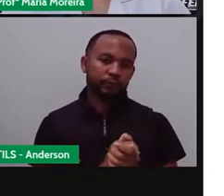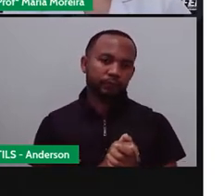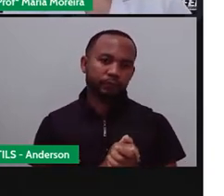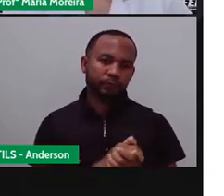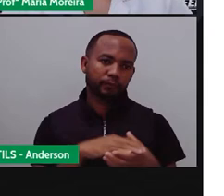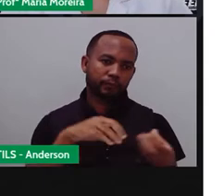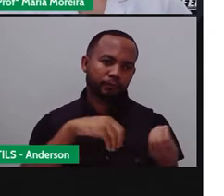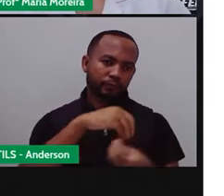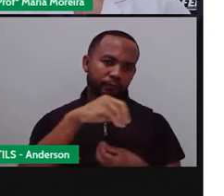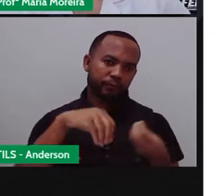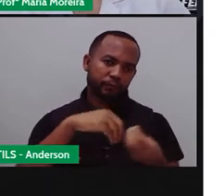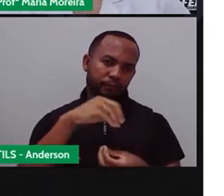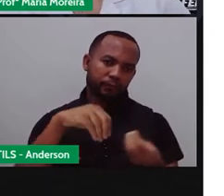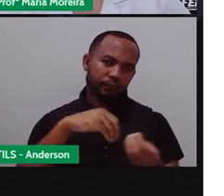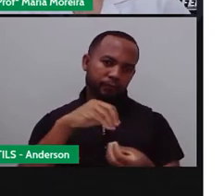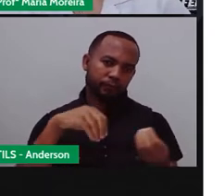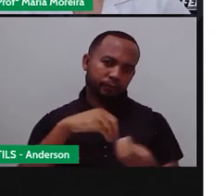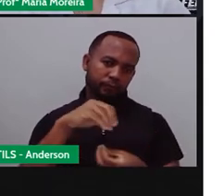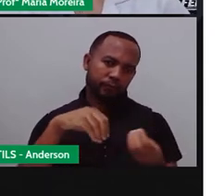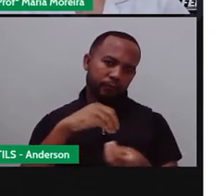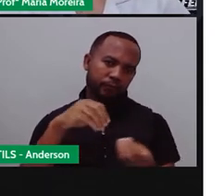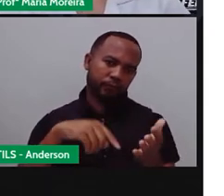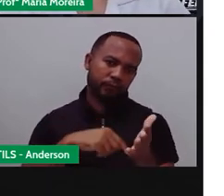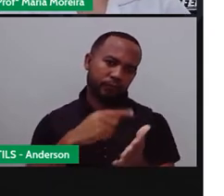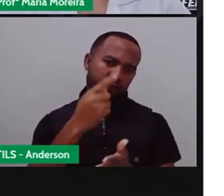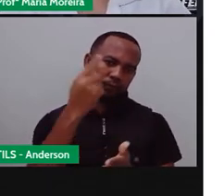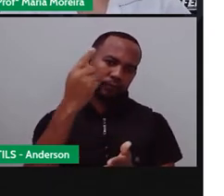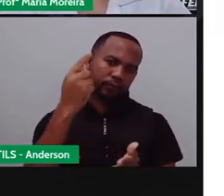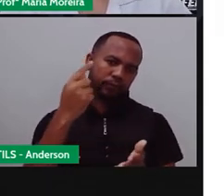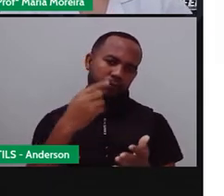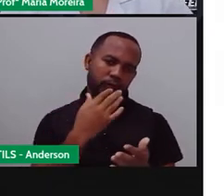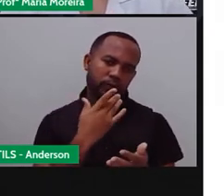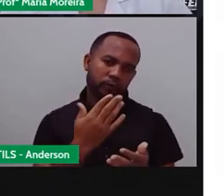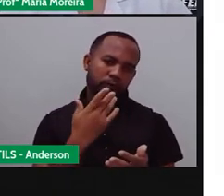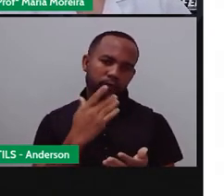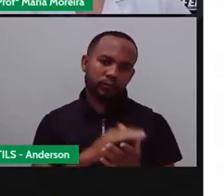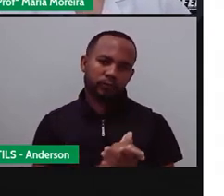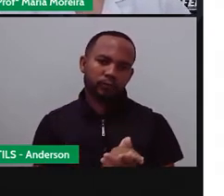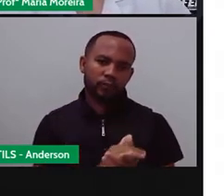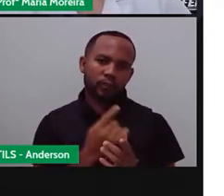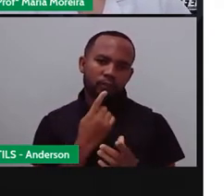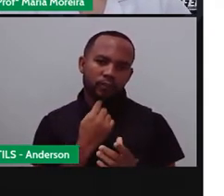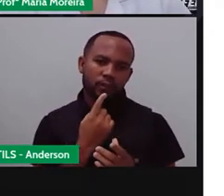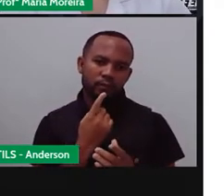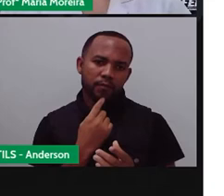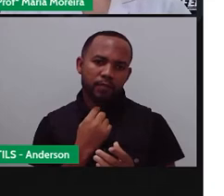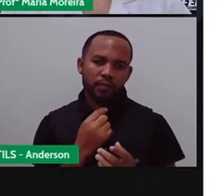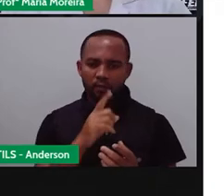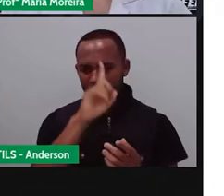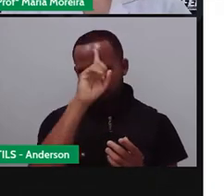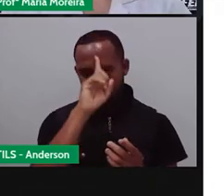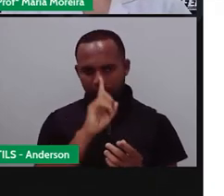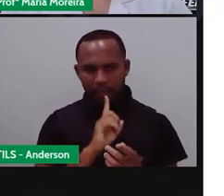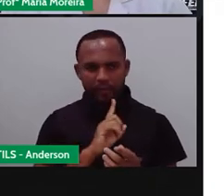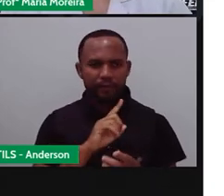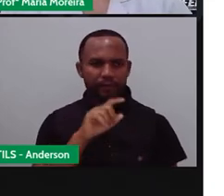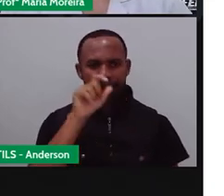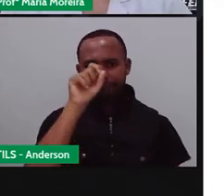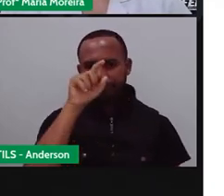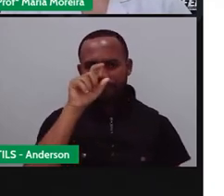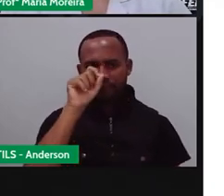no mundo. Que são quem? As cores primárias. O vermelho, o amarelo e o